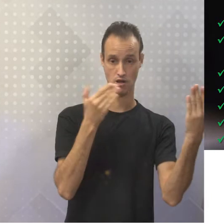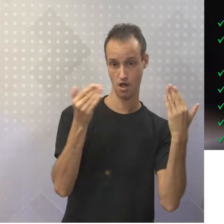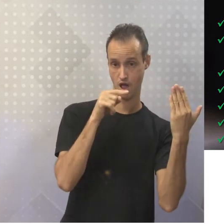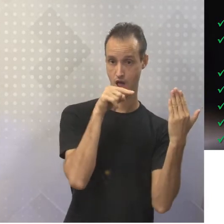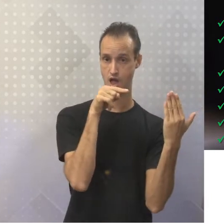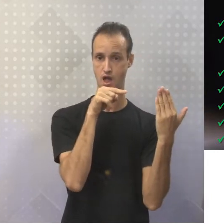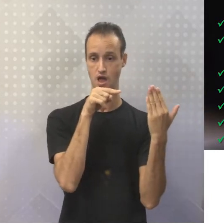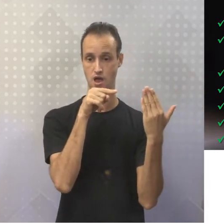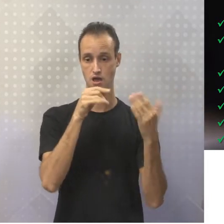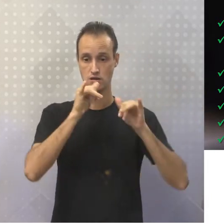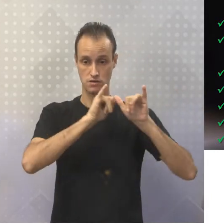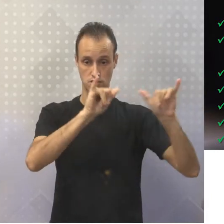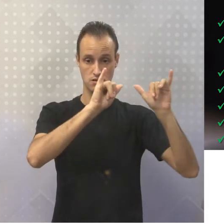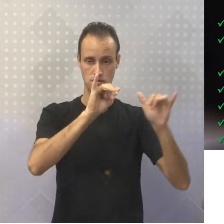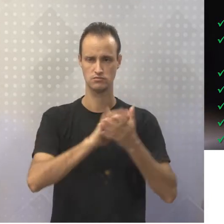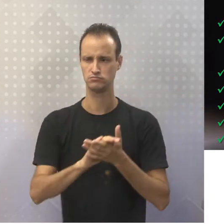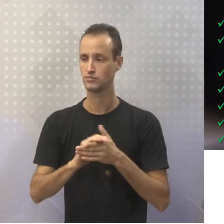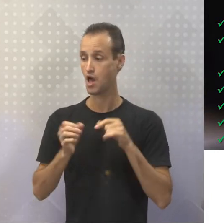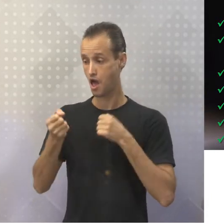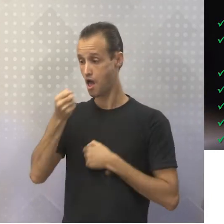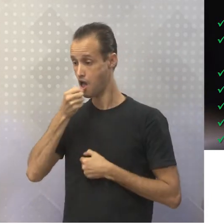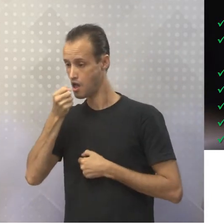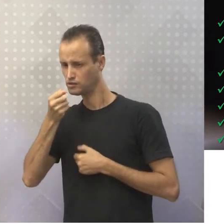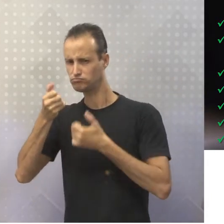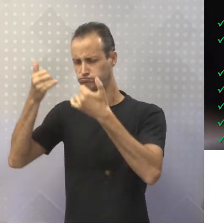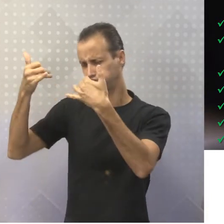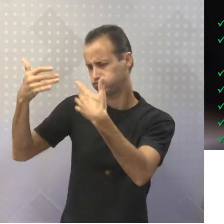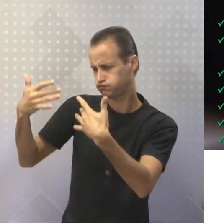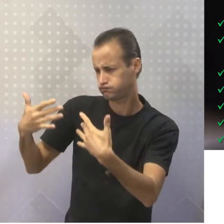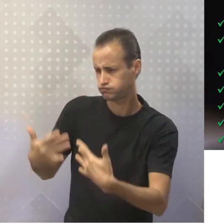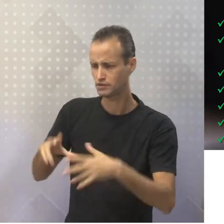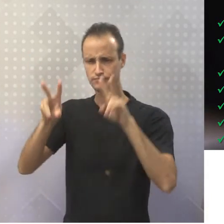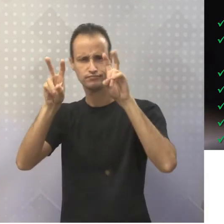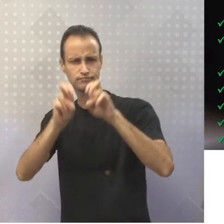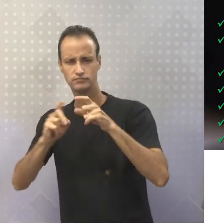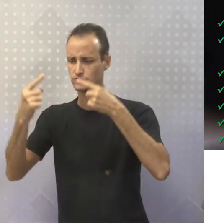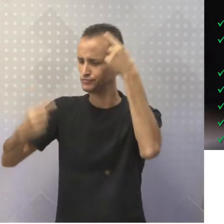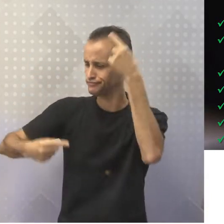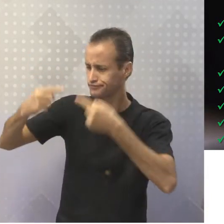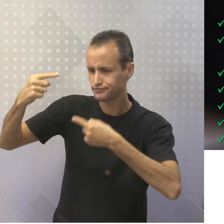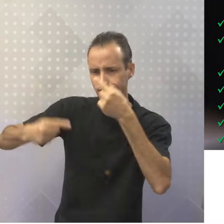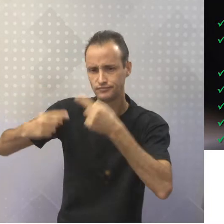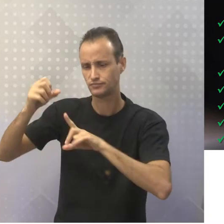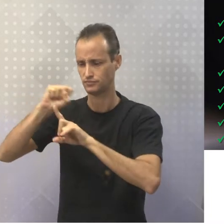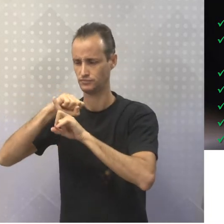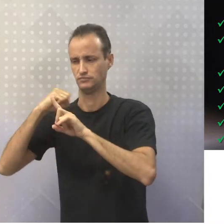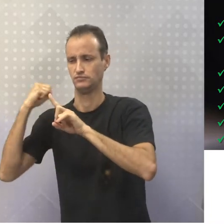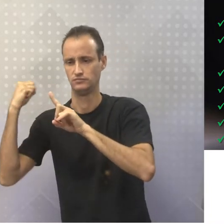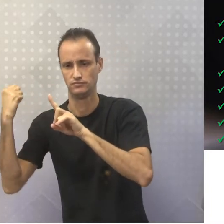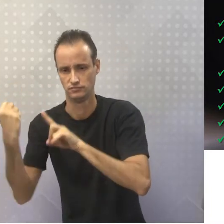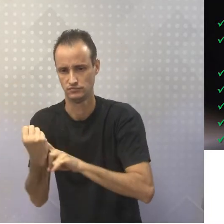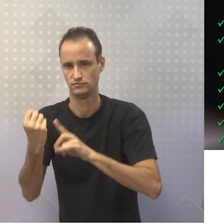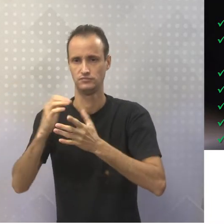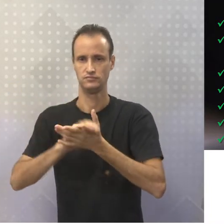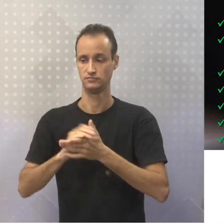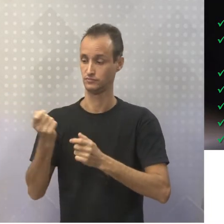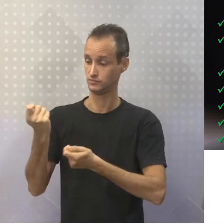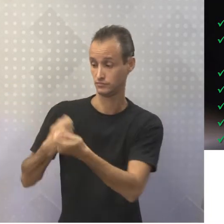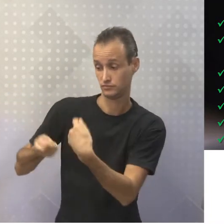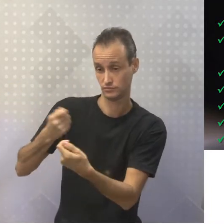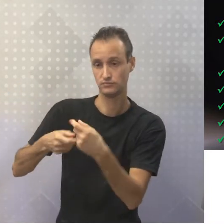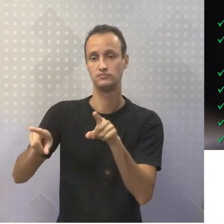explicação sobre temas, né? Temas políticos, temas de ordem social, né? Política e